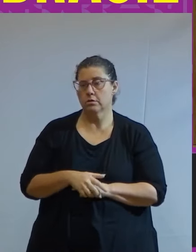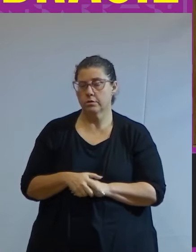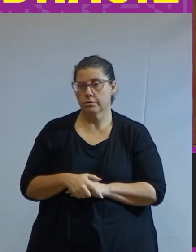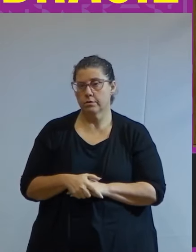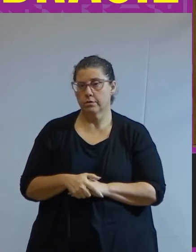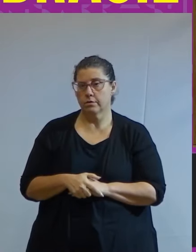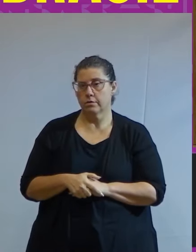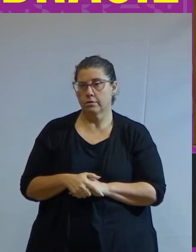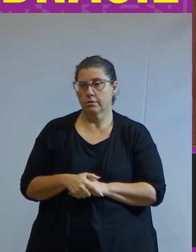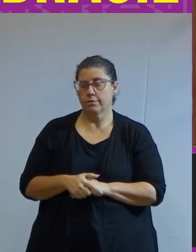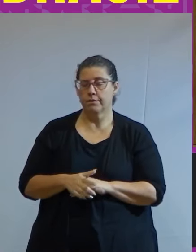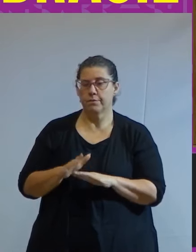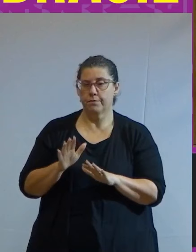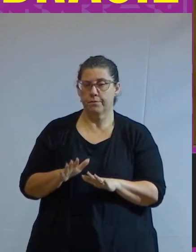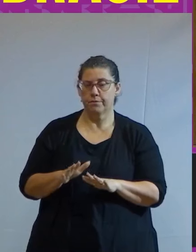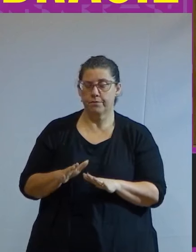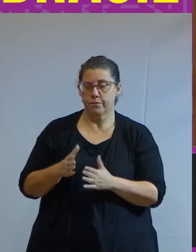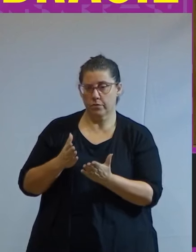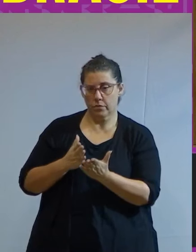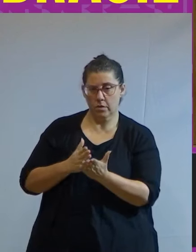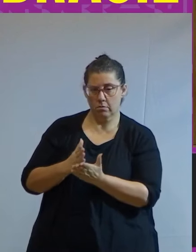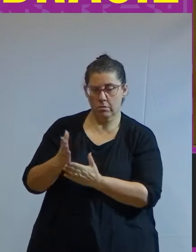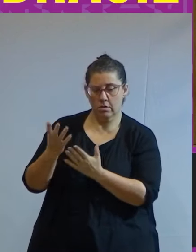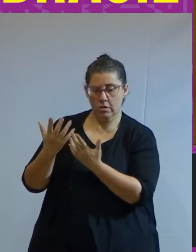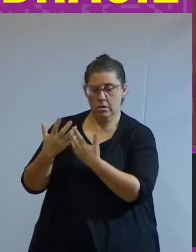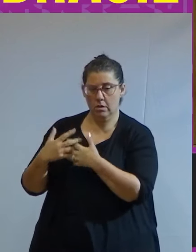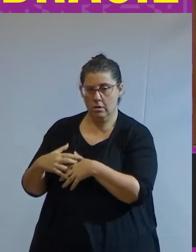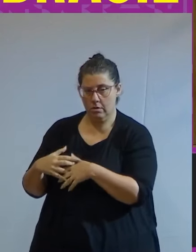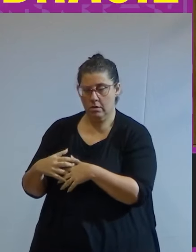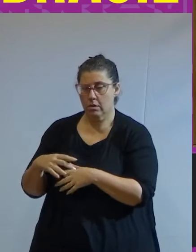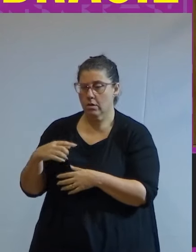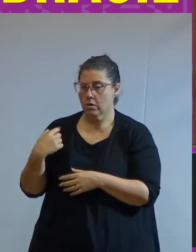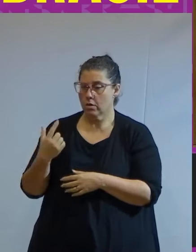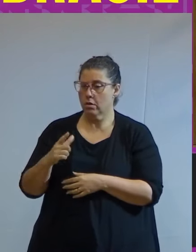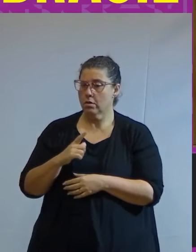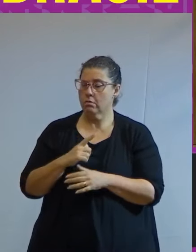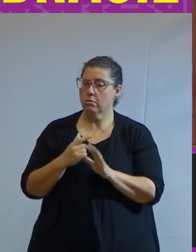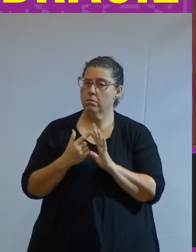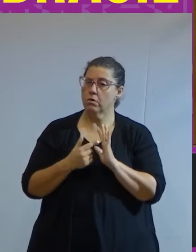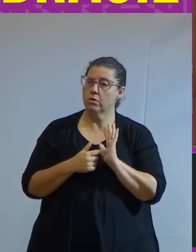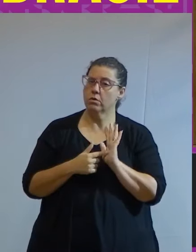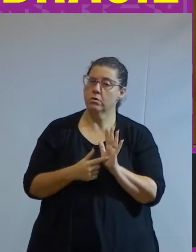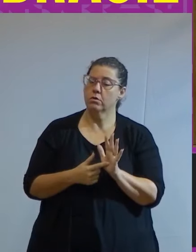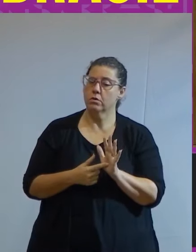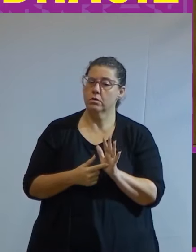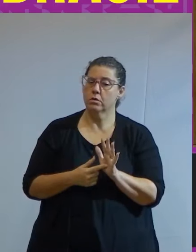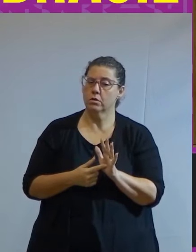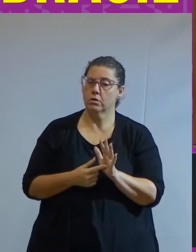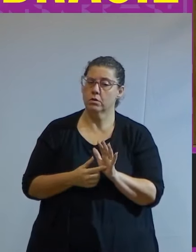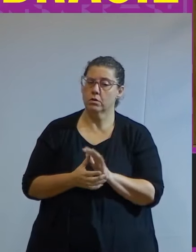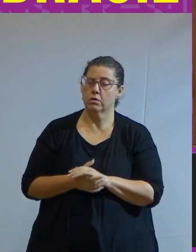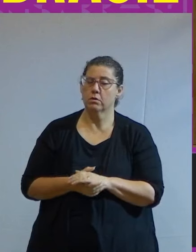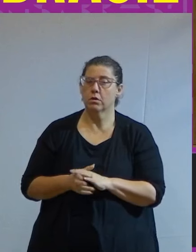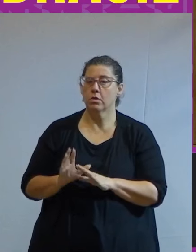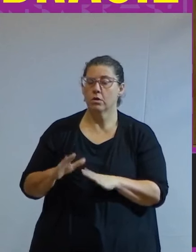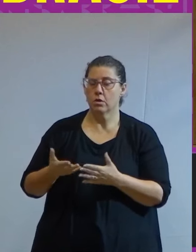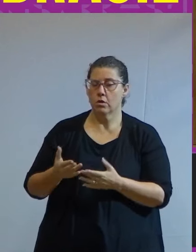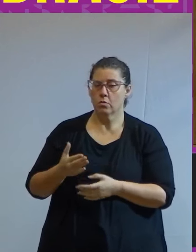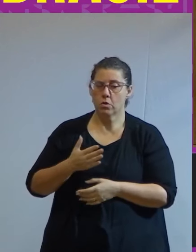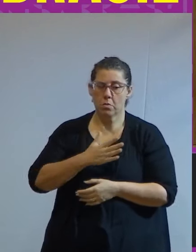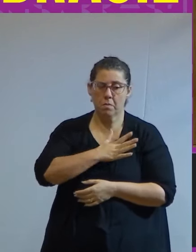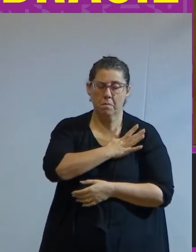mas no trajeto dessa reflexão acabamos por demonstrar que a vigorar o racismo